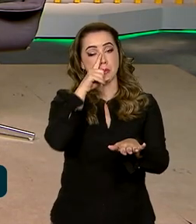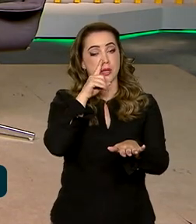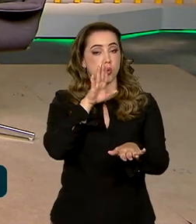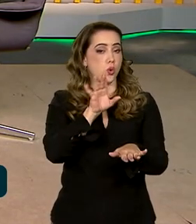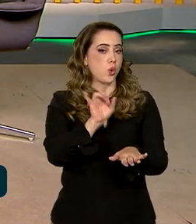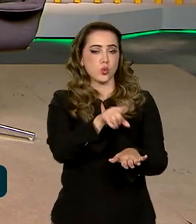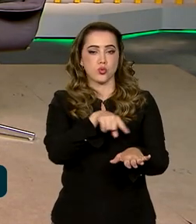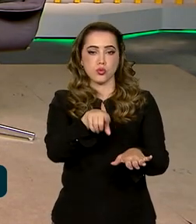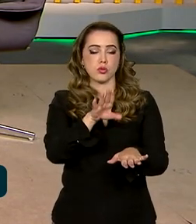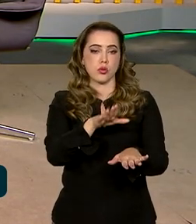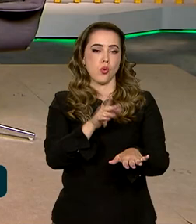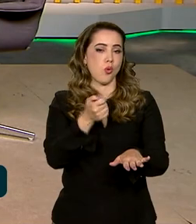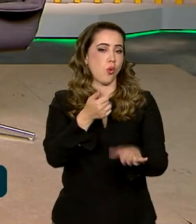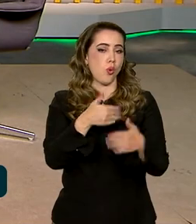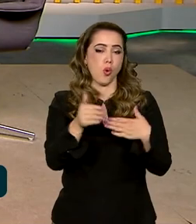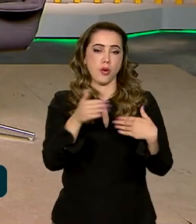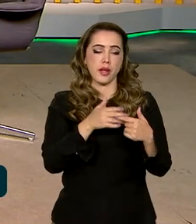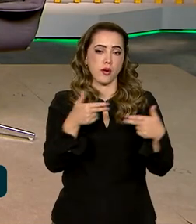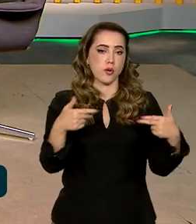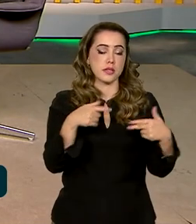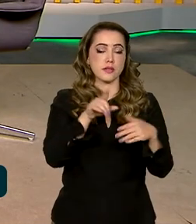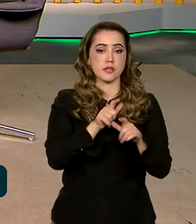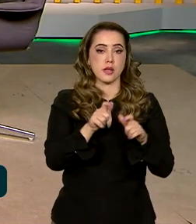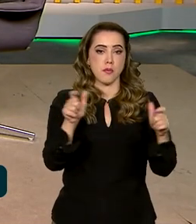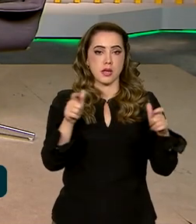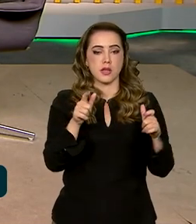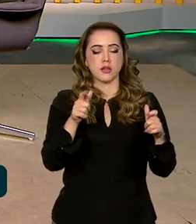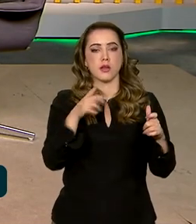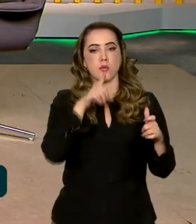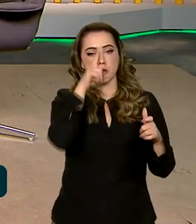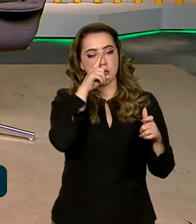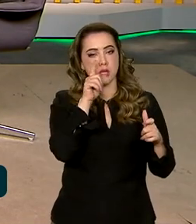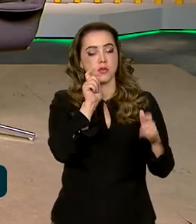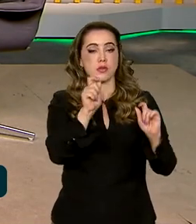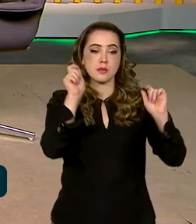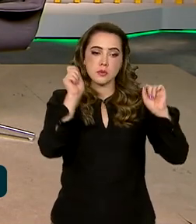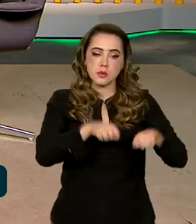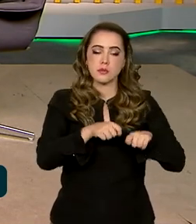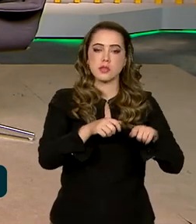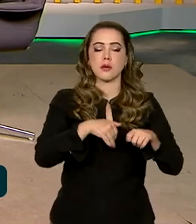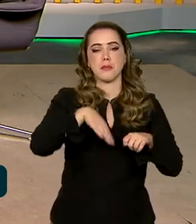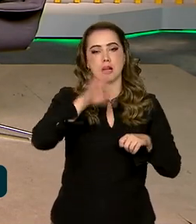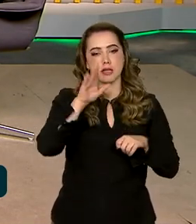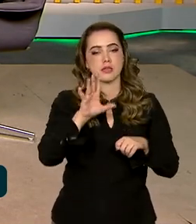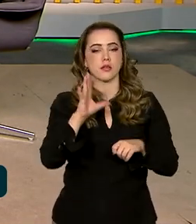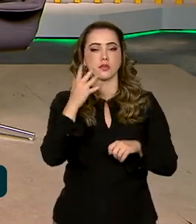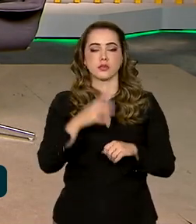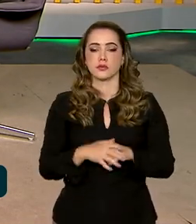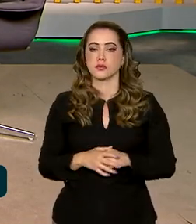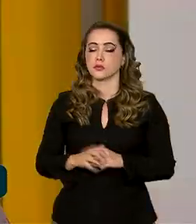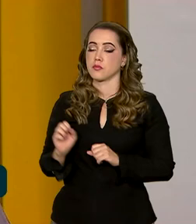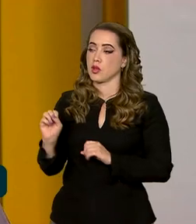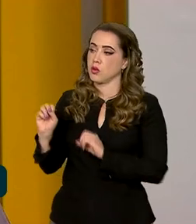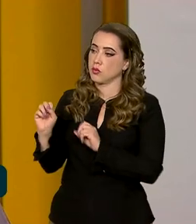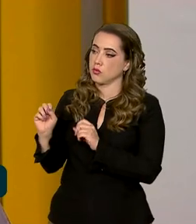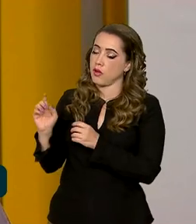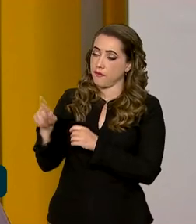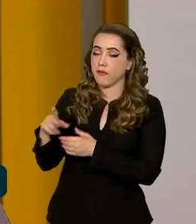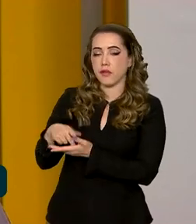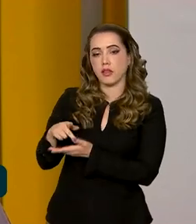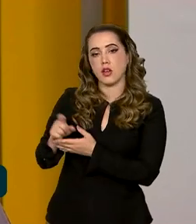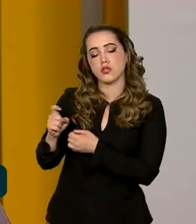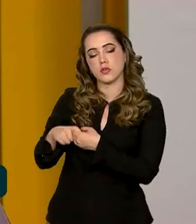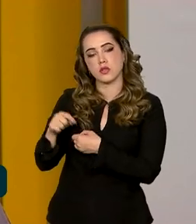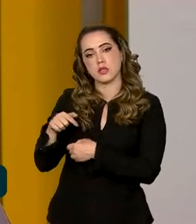acrescenta a esse risco, você potencializa essa situação. É verdade. Então, é esse o caminho. Agora, voltando a falar, então, da